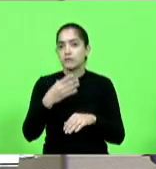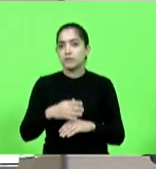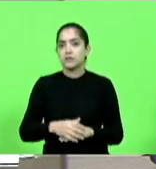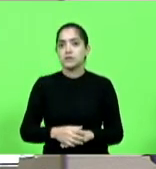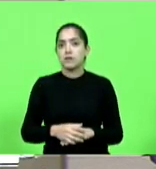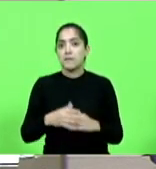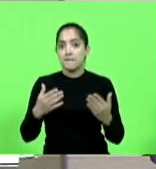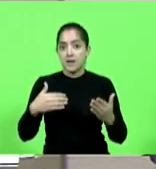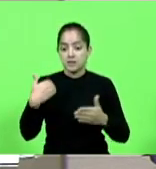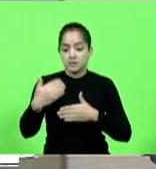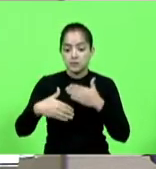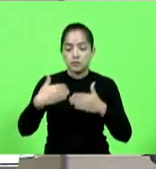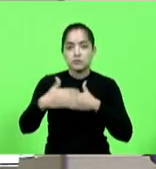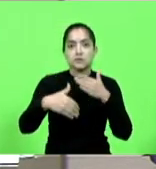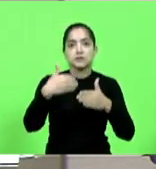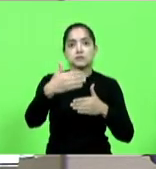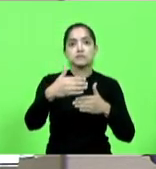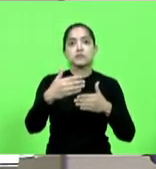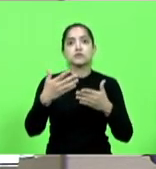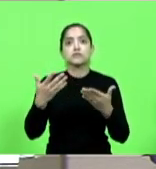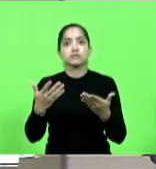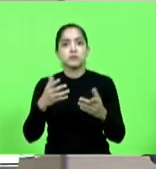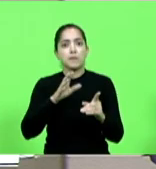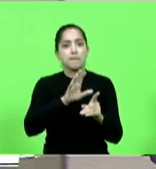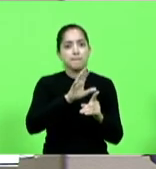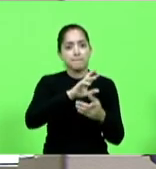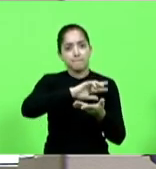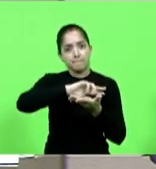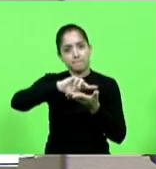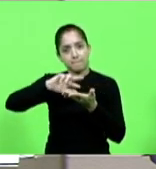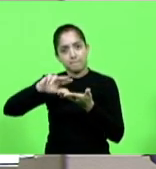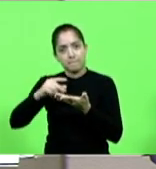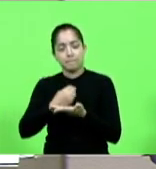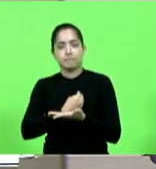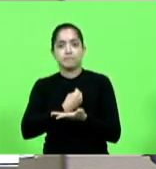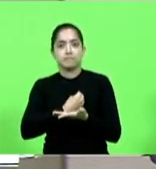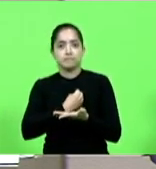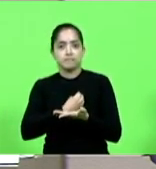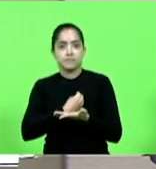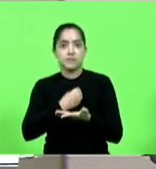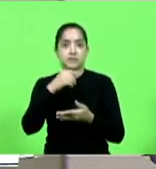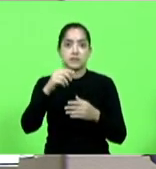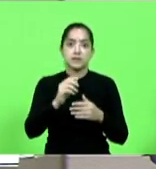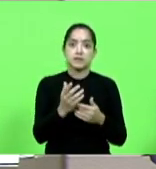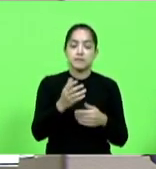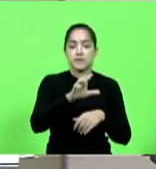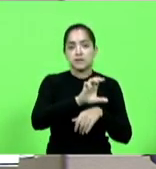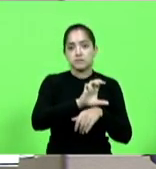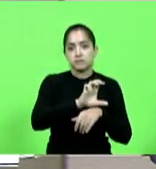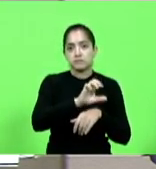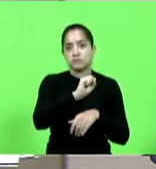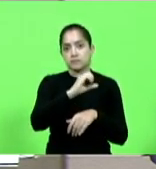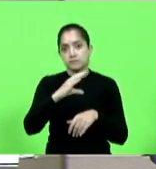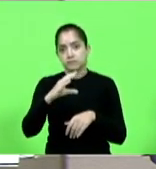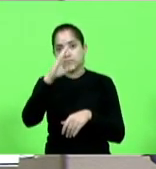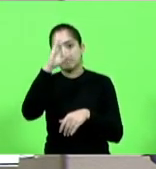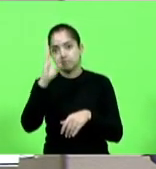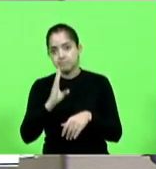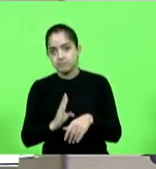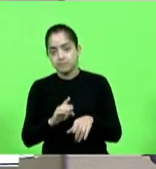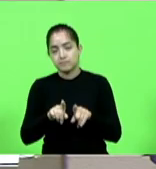rádio teve influência das mais variadas na vida do cidadão não só catarinense mas brasileiro e aí